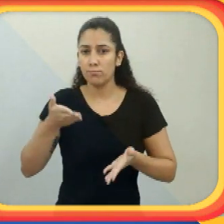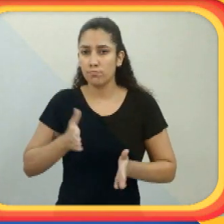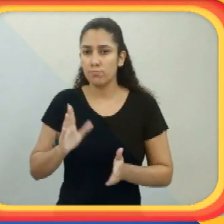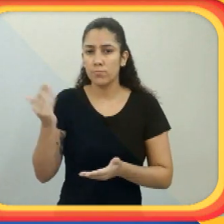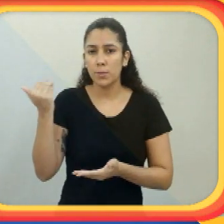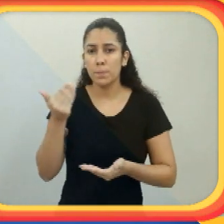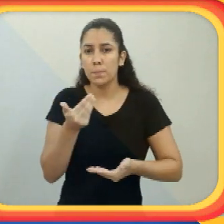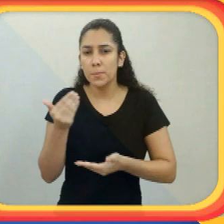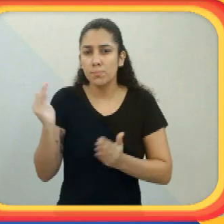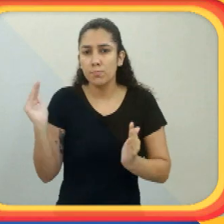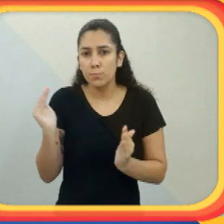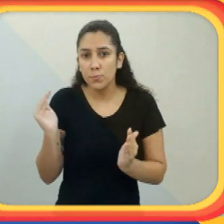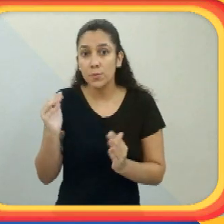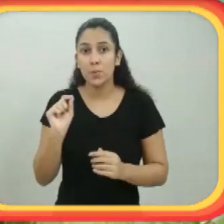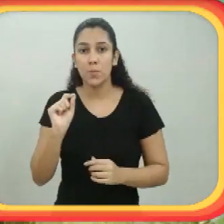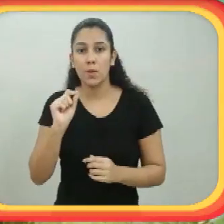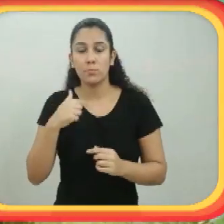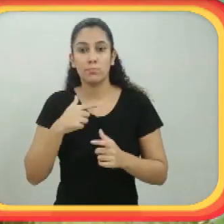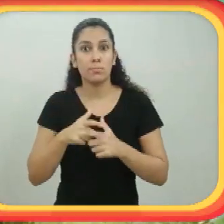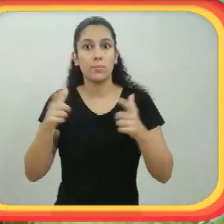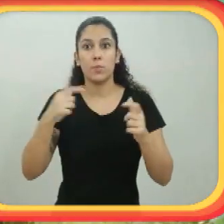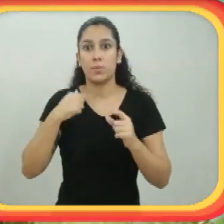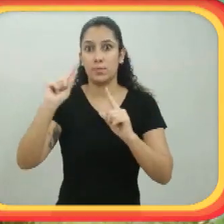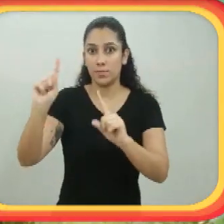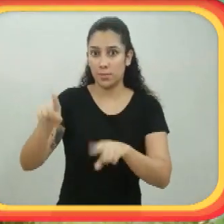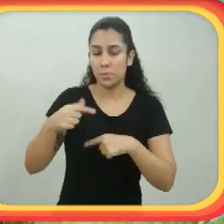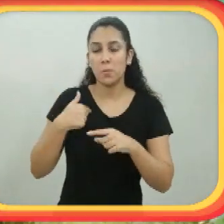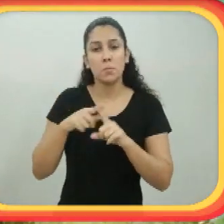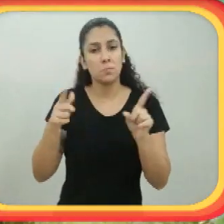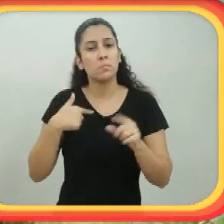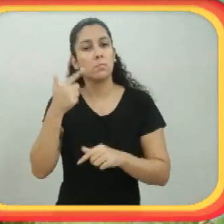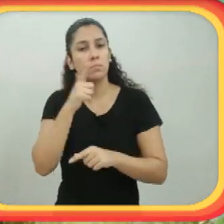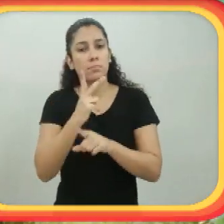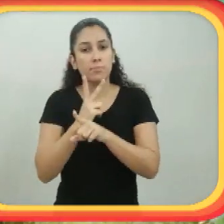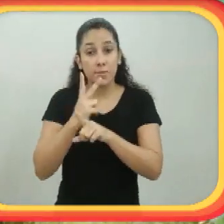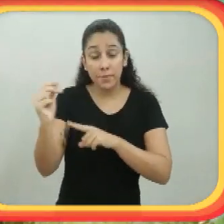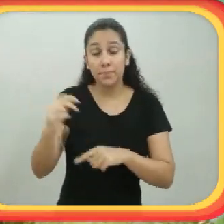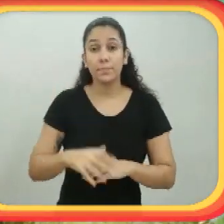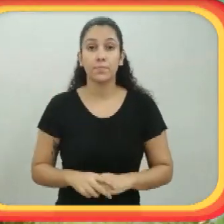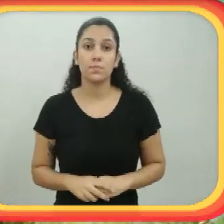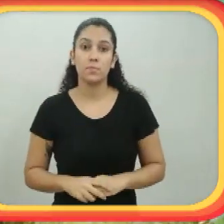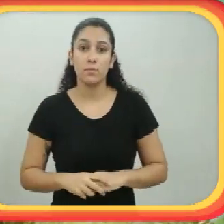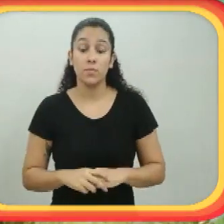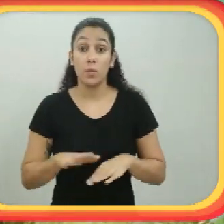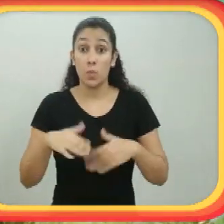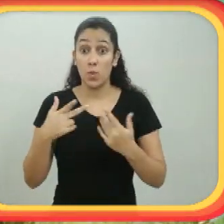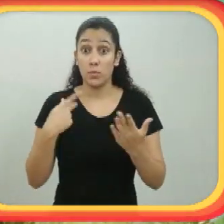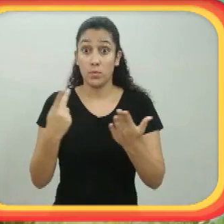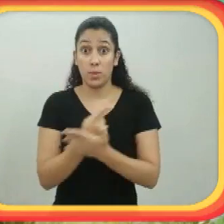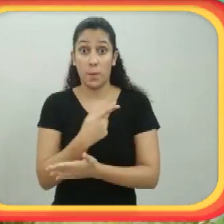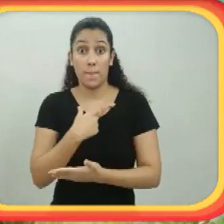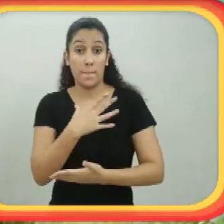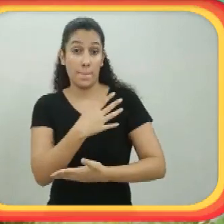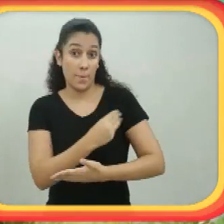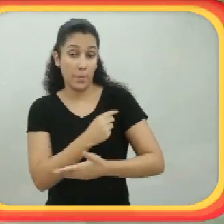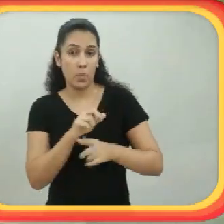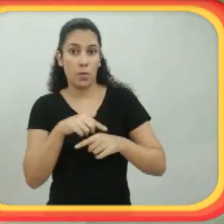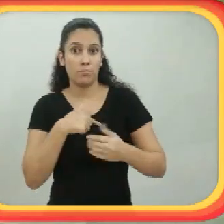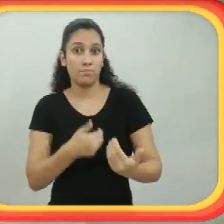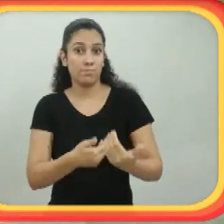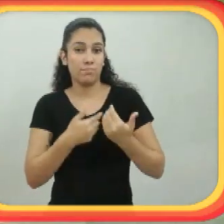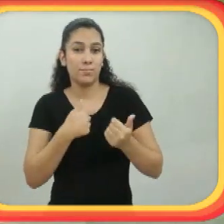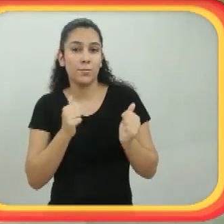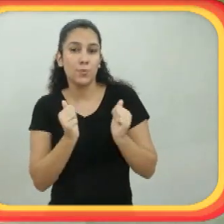indescritível. É piega dizer isso, mas ser mãe foi a melhor coisa que aconteceu na minha vida.